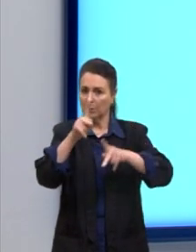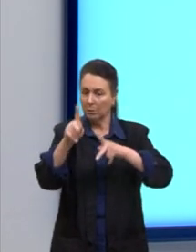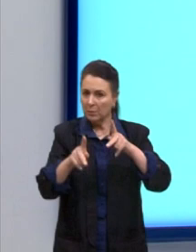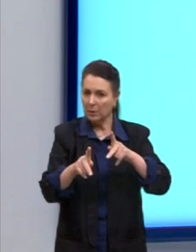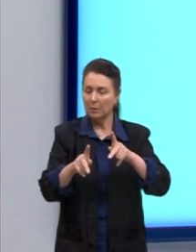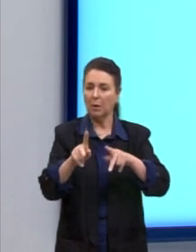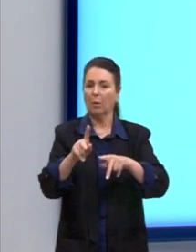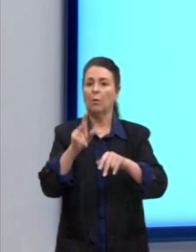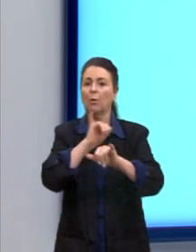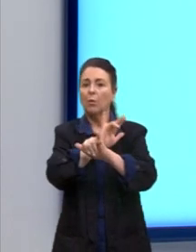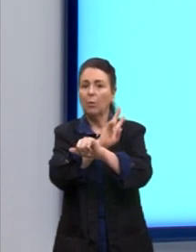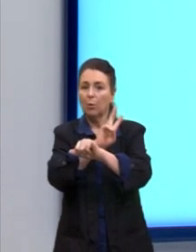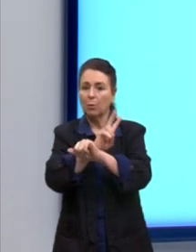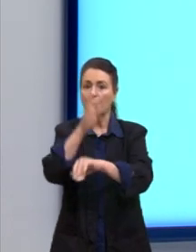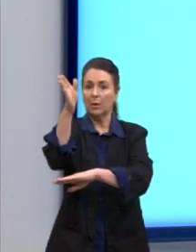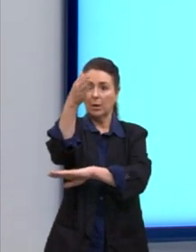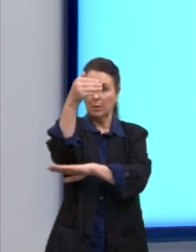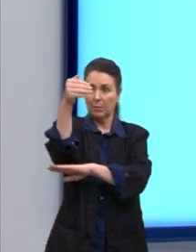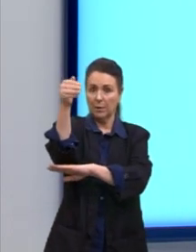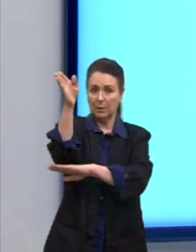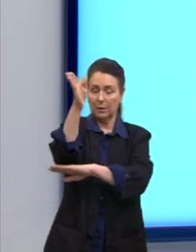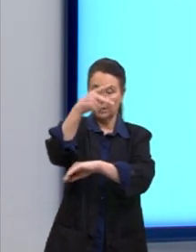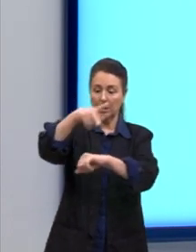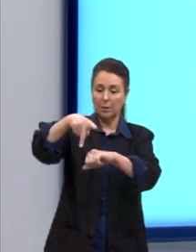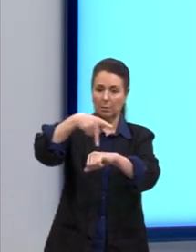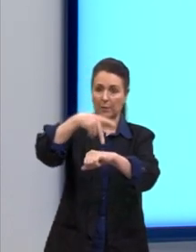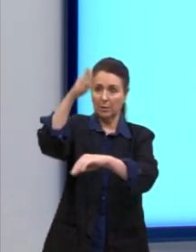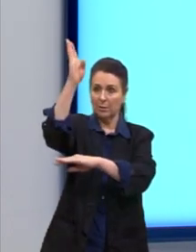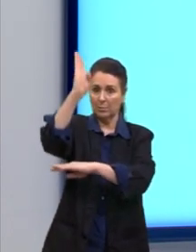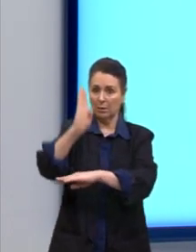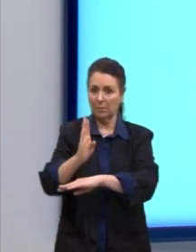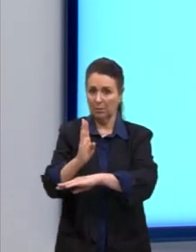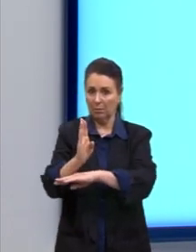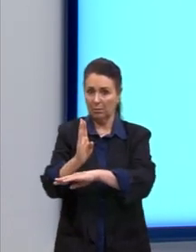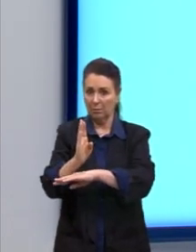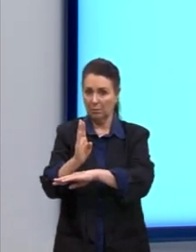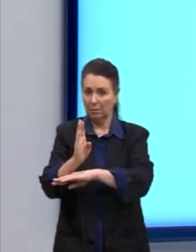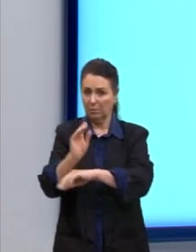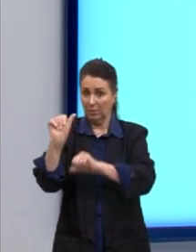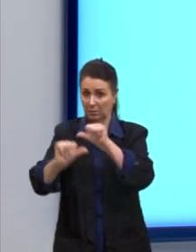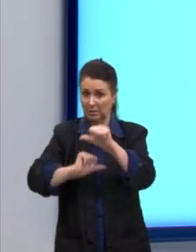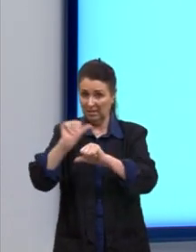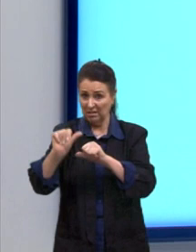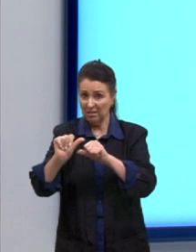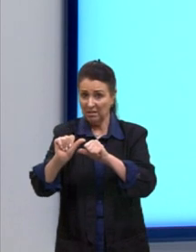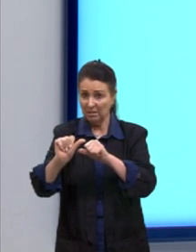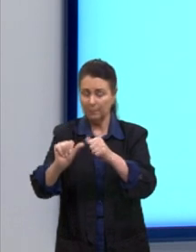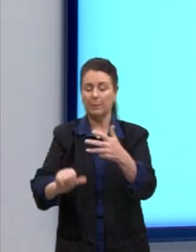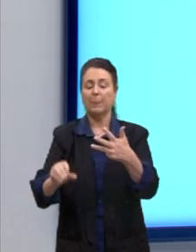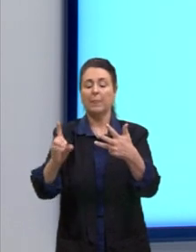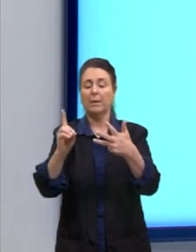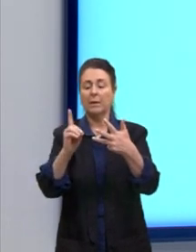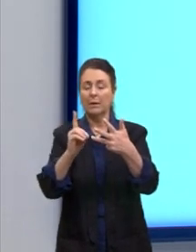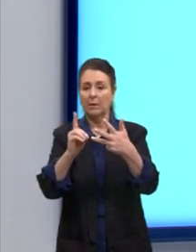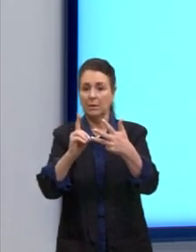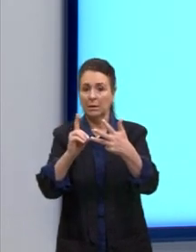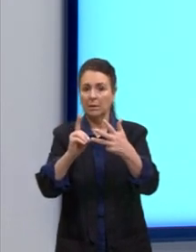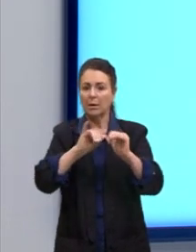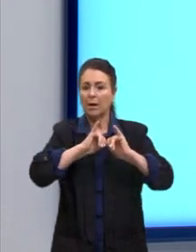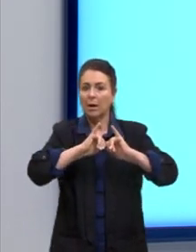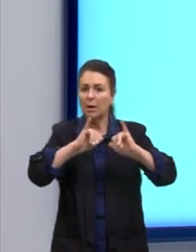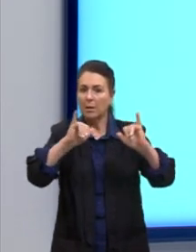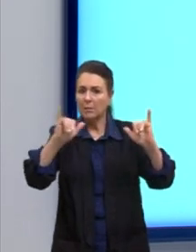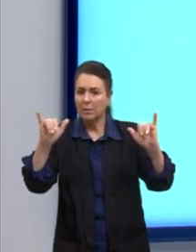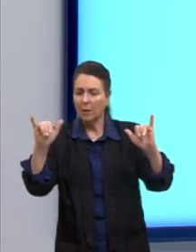a alteração que a bandeira do país sofrerá. Será que é isso, gente? Letra D. Alertar à